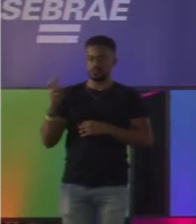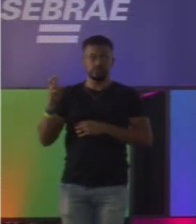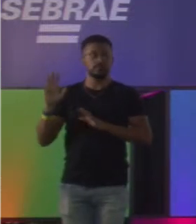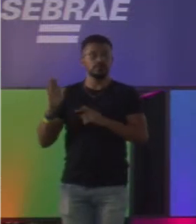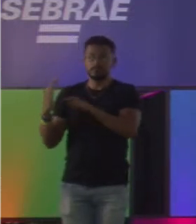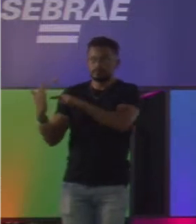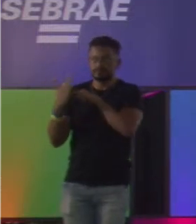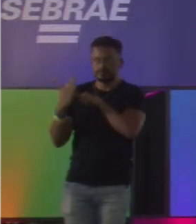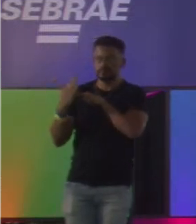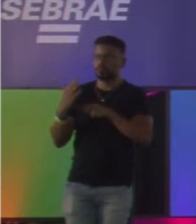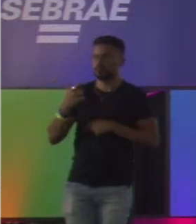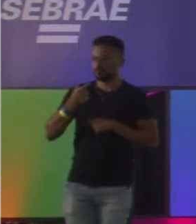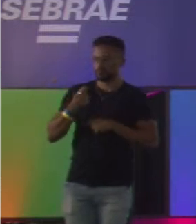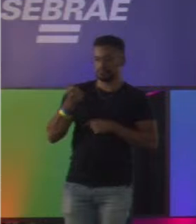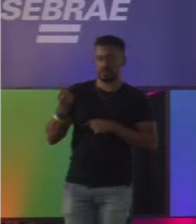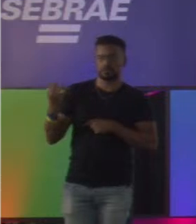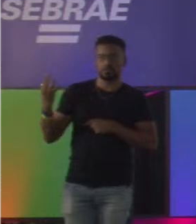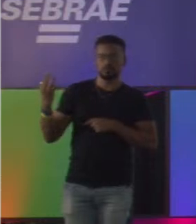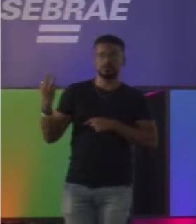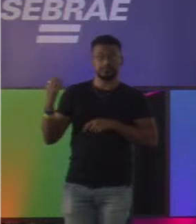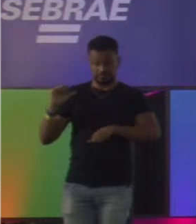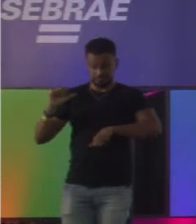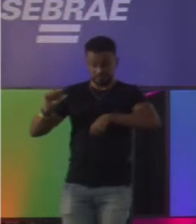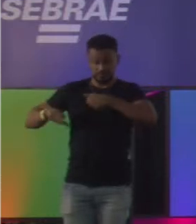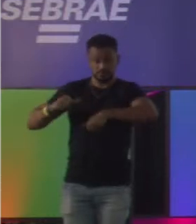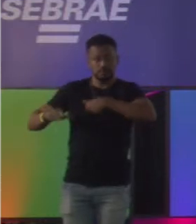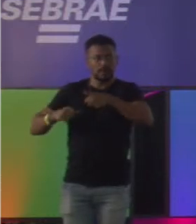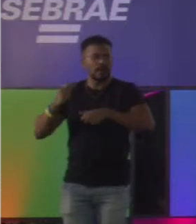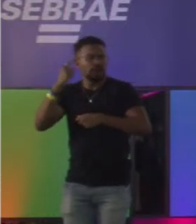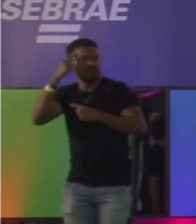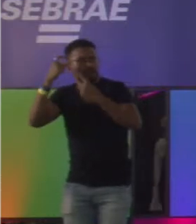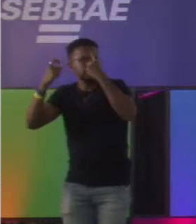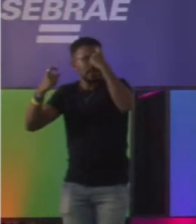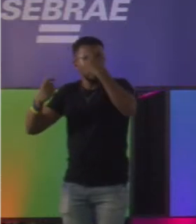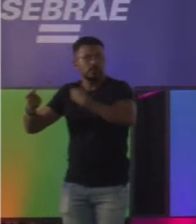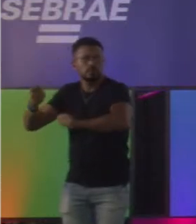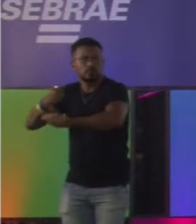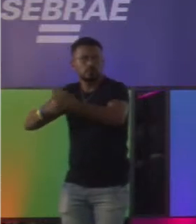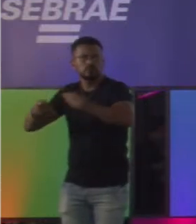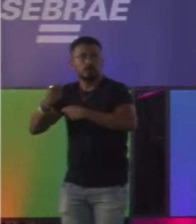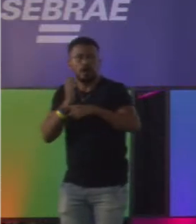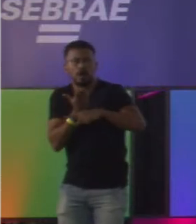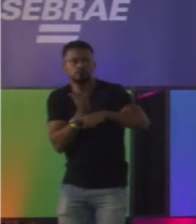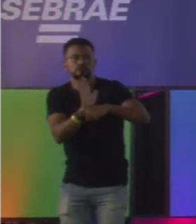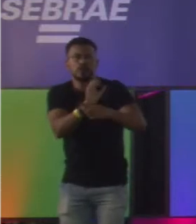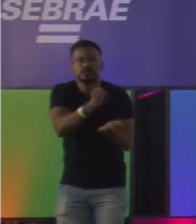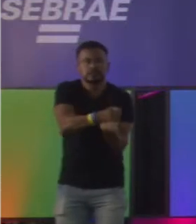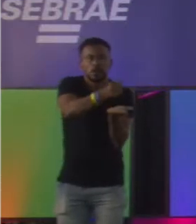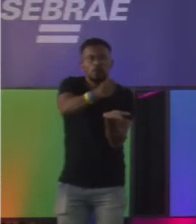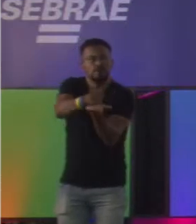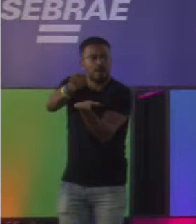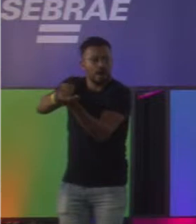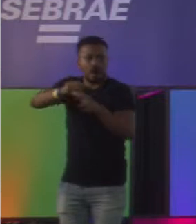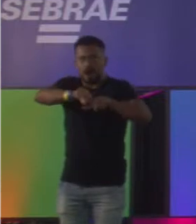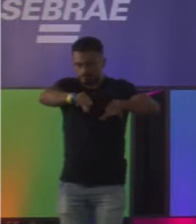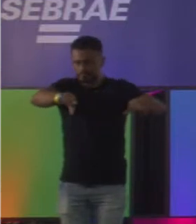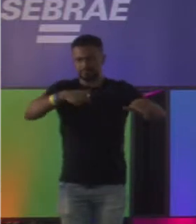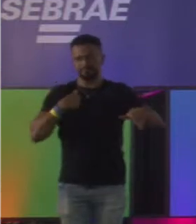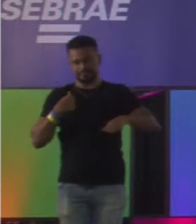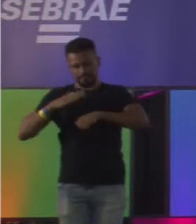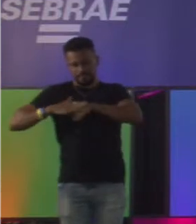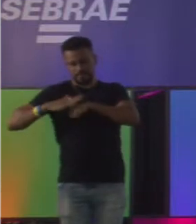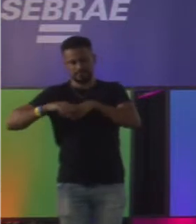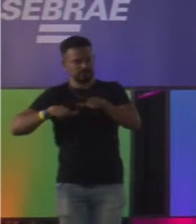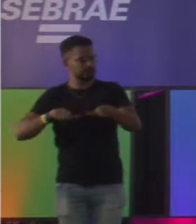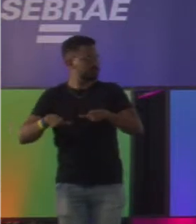2014. E transformar em ideias de negócios e salvar alguns dinossauros por aí, hoje, é o que eu faço da vida. No mais,